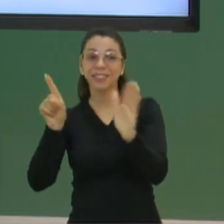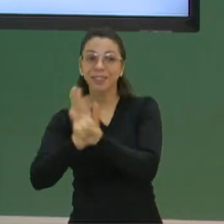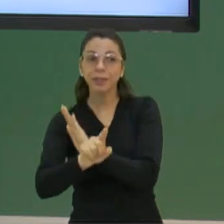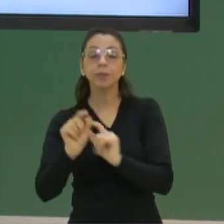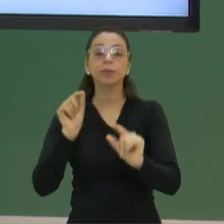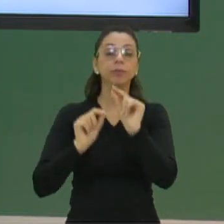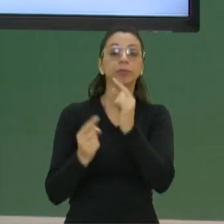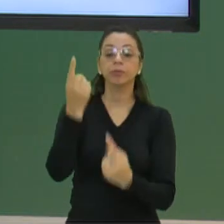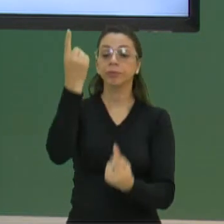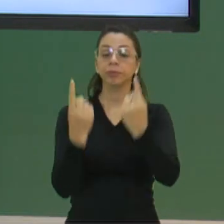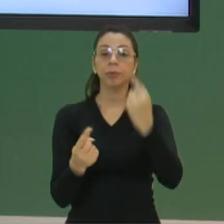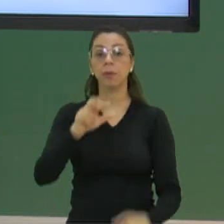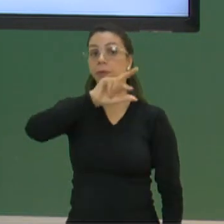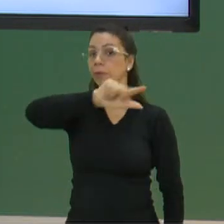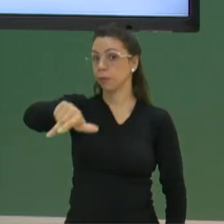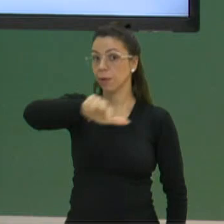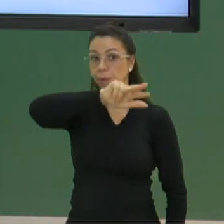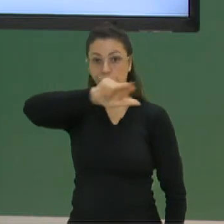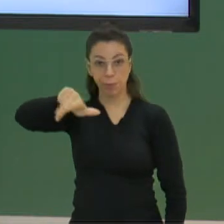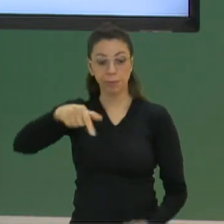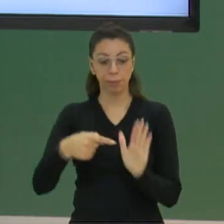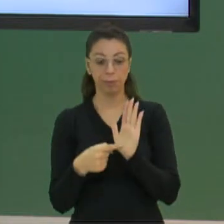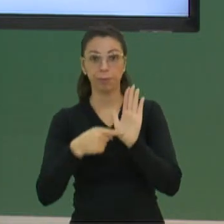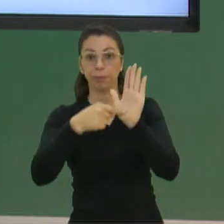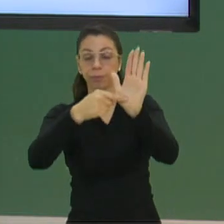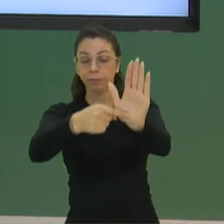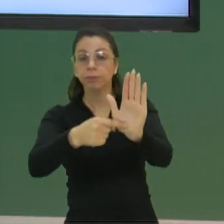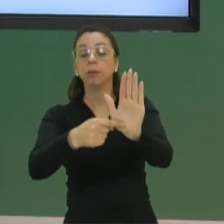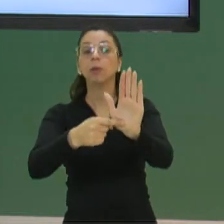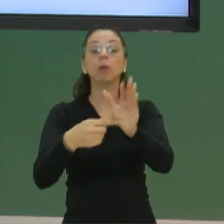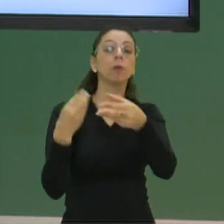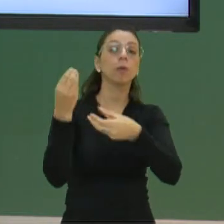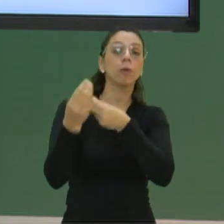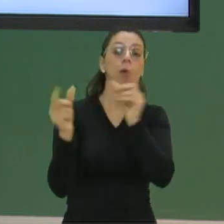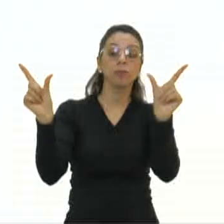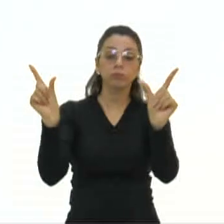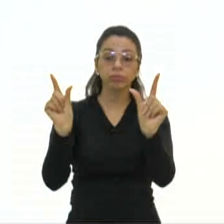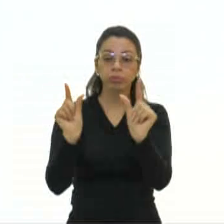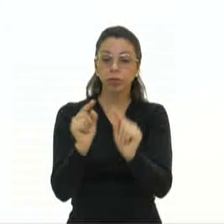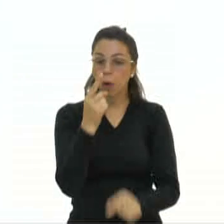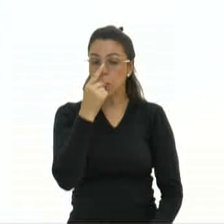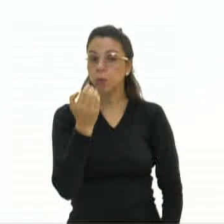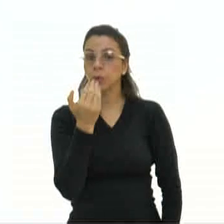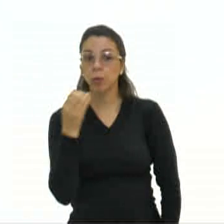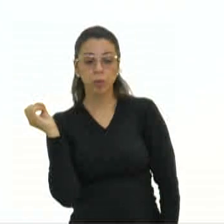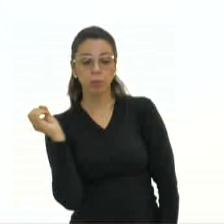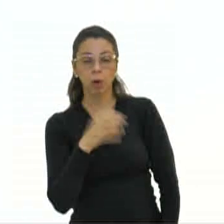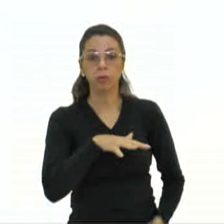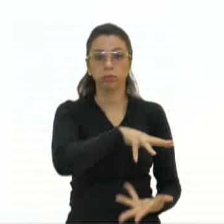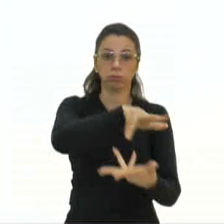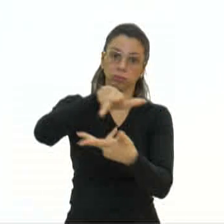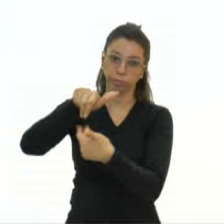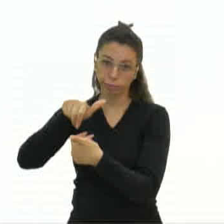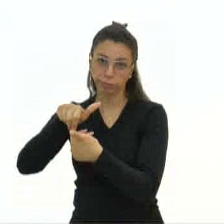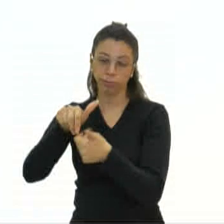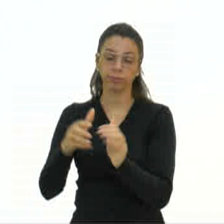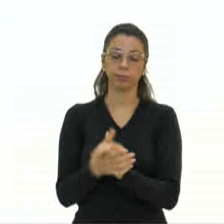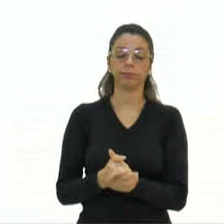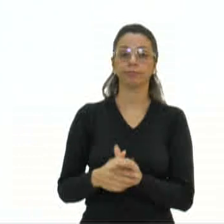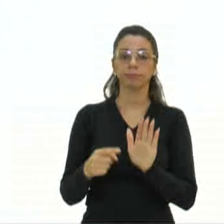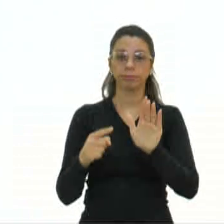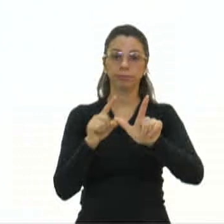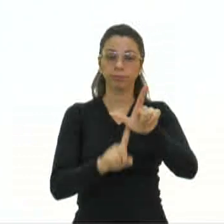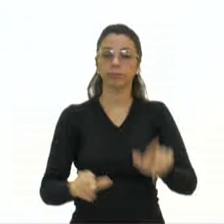diga qual delas não apresenta uma medida para diminuir o desperdício de alimentos no mundo. Então, letra